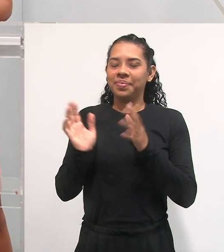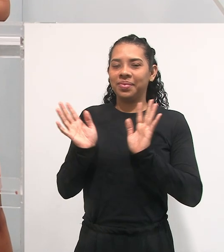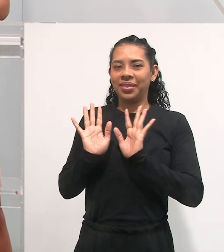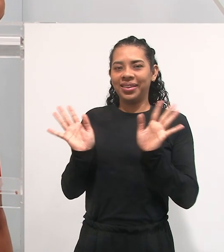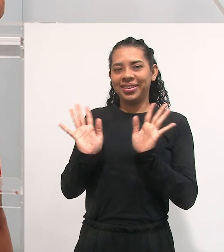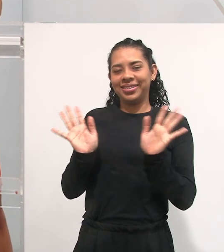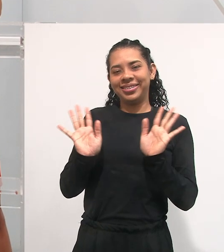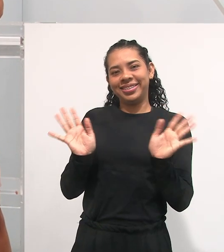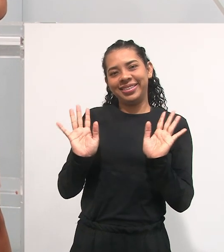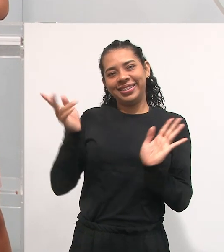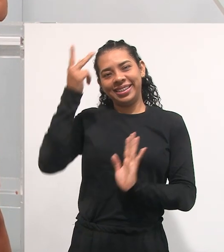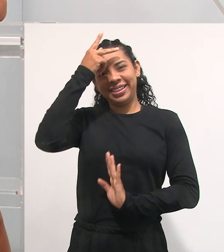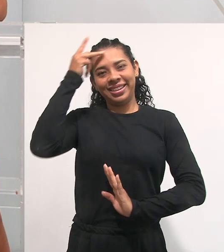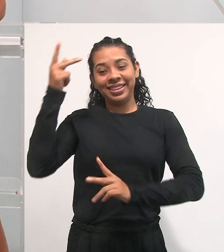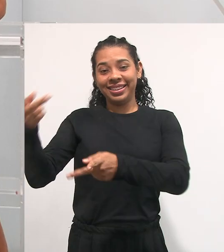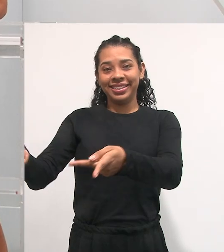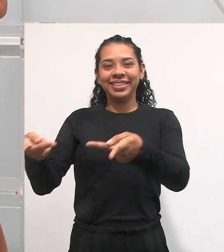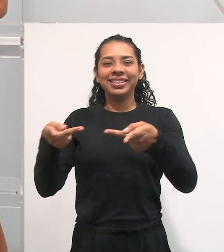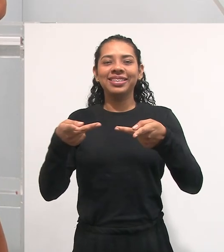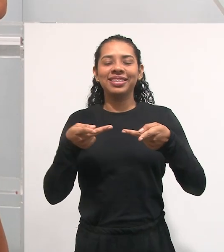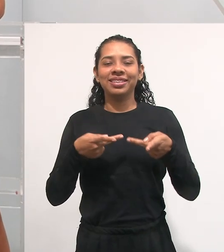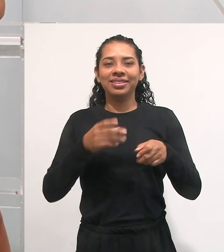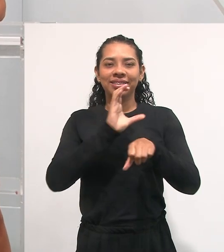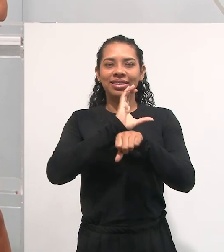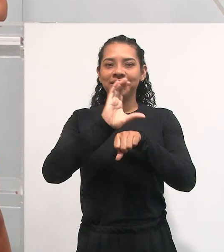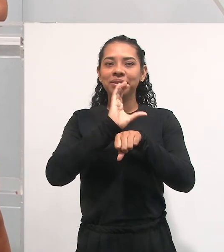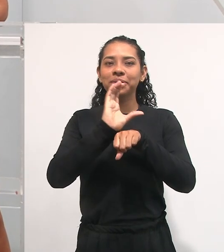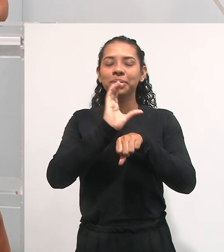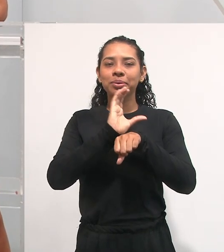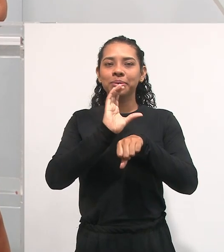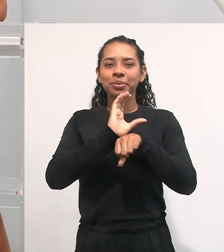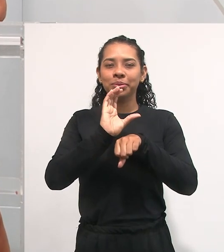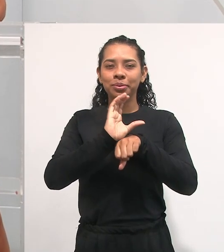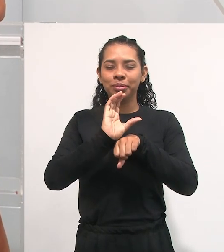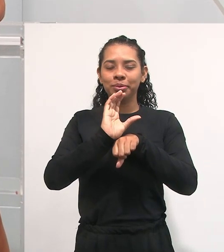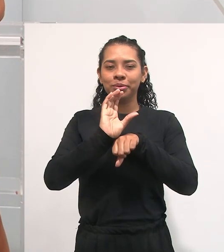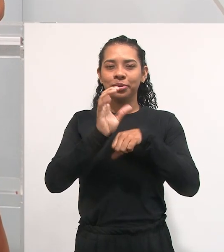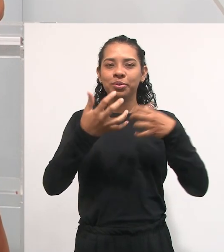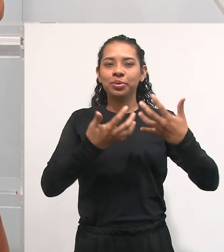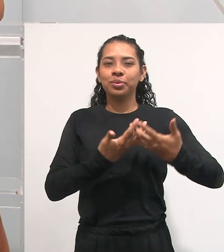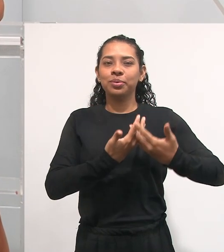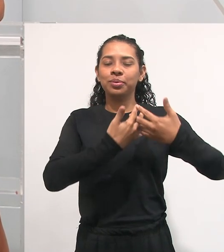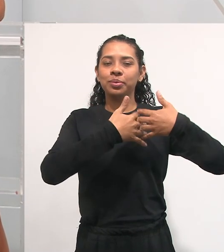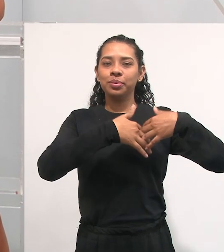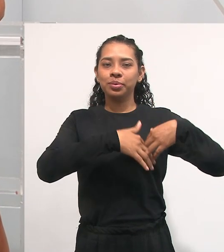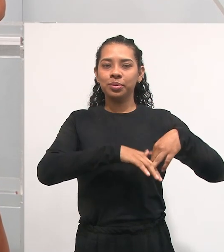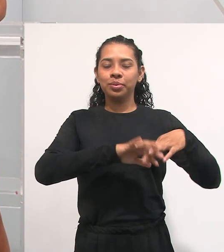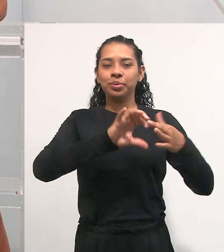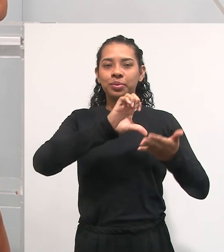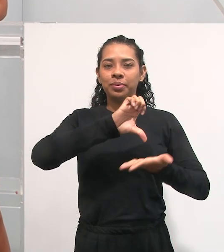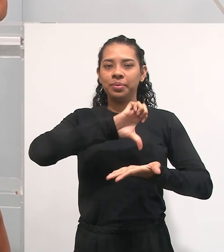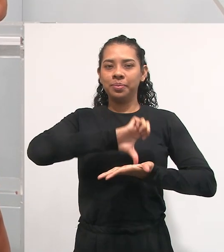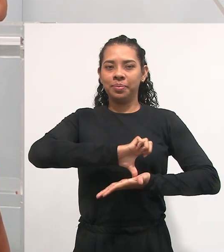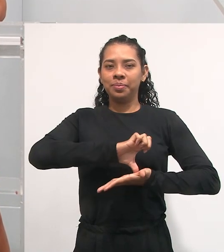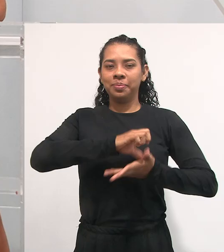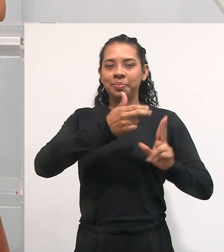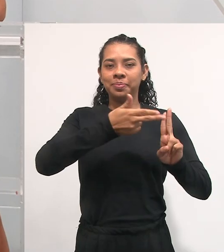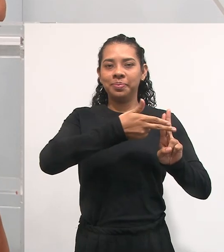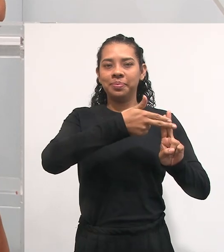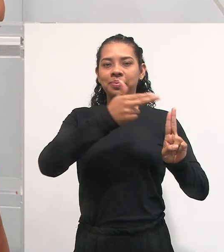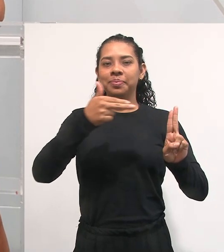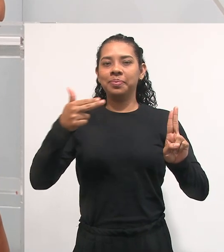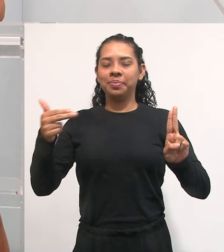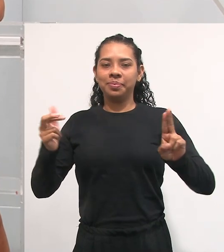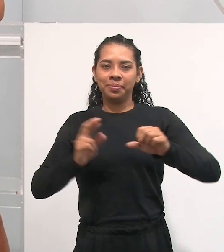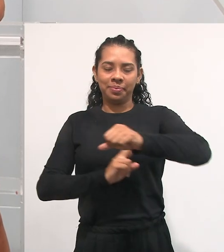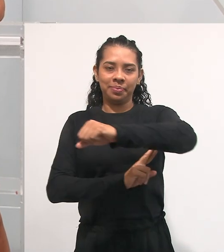Saudações, pessoas! Sejam bem-vindos aos cursos do Instituto Federal de Educação, Ciência e Tecnologia de Rondônia, o IFRO,